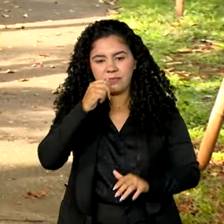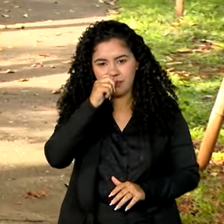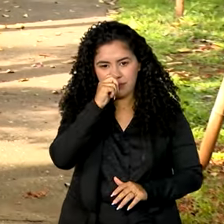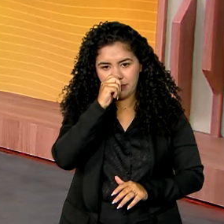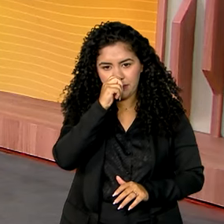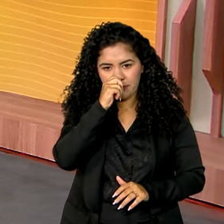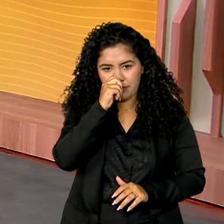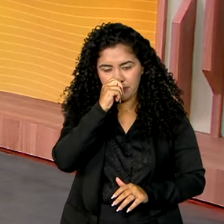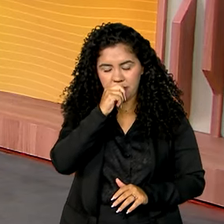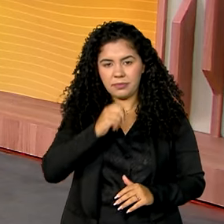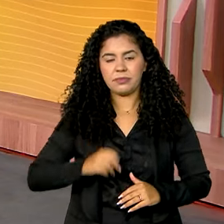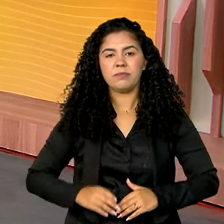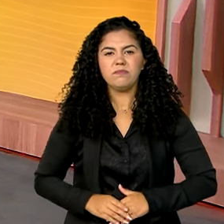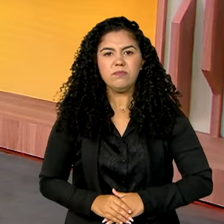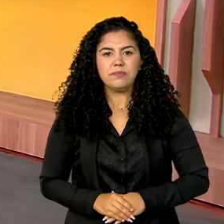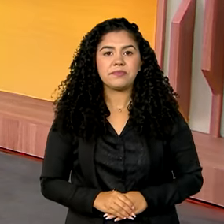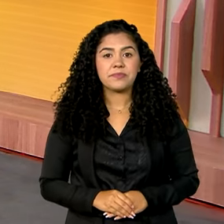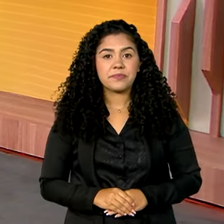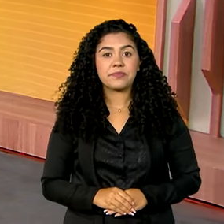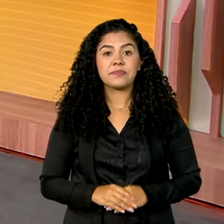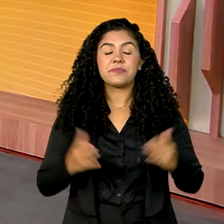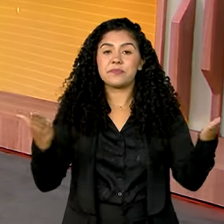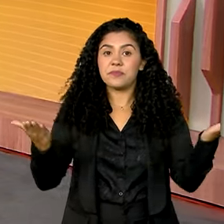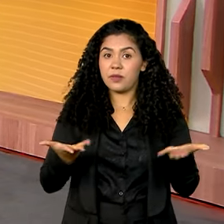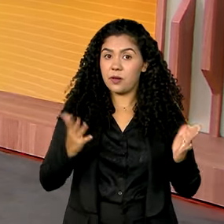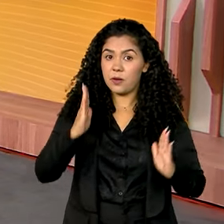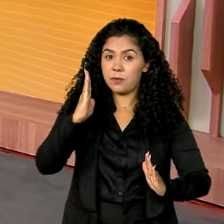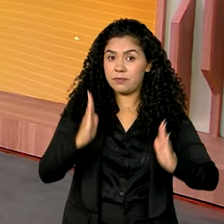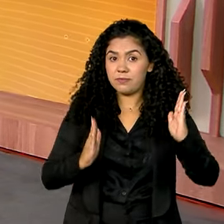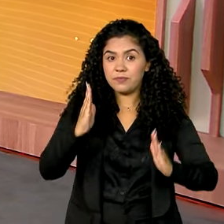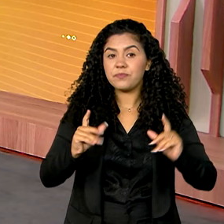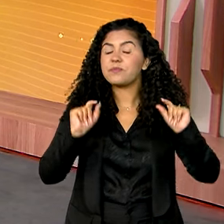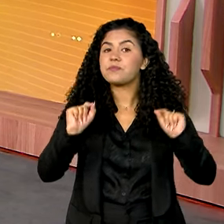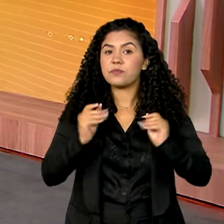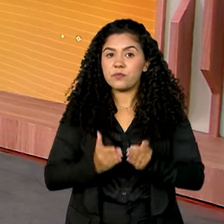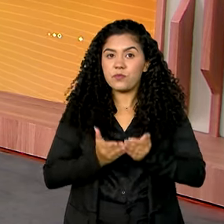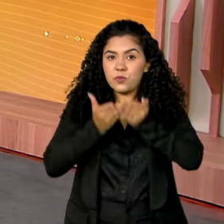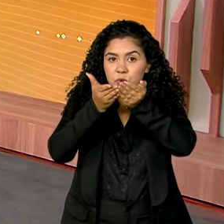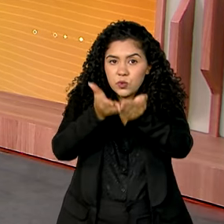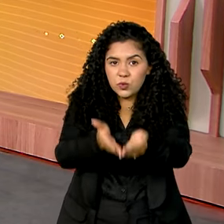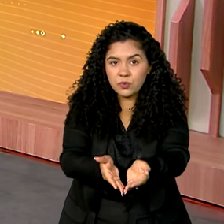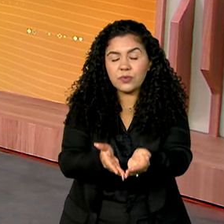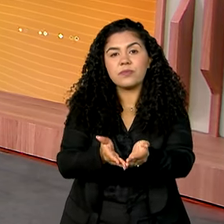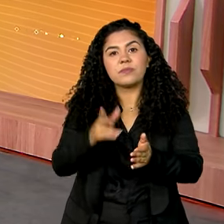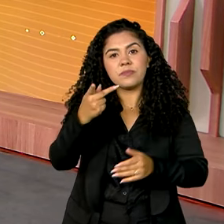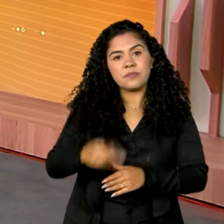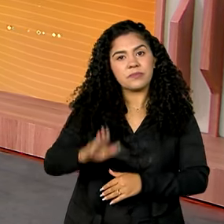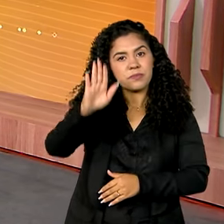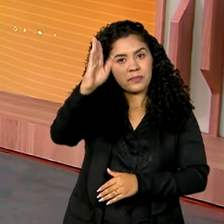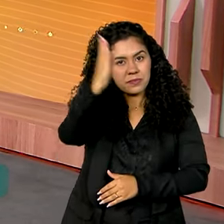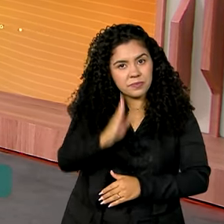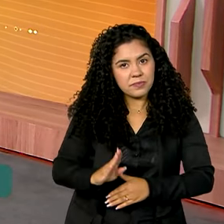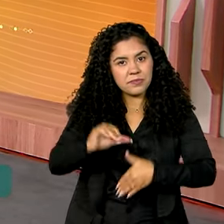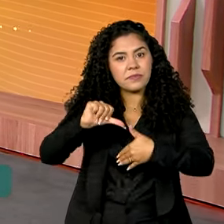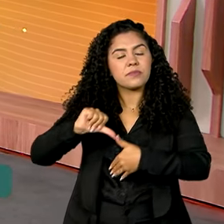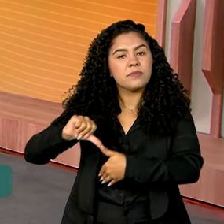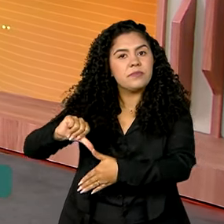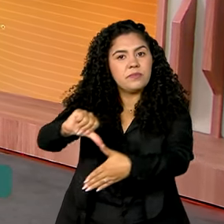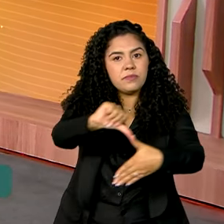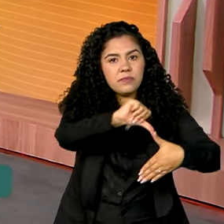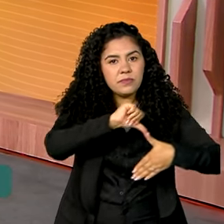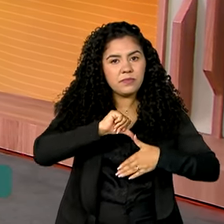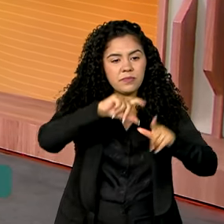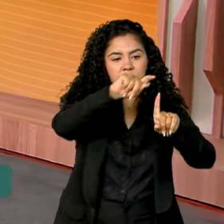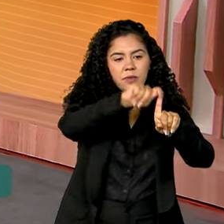Natale. Olha, começou a temporada de cruzeiros no Brasil e na América do Sul, que vai de novembro a